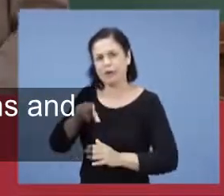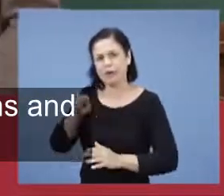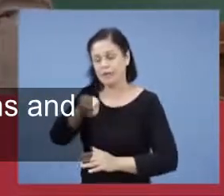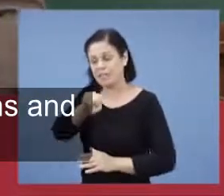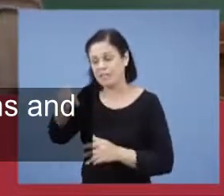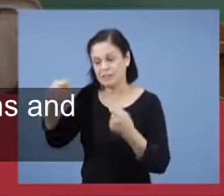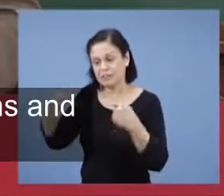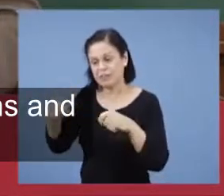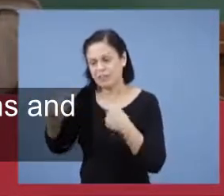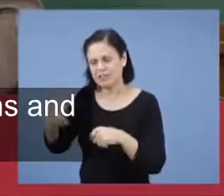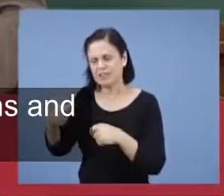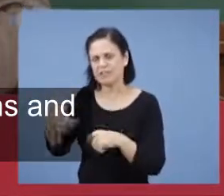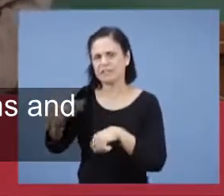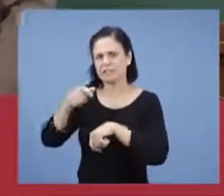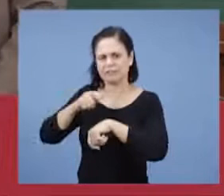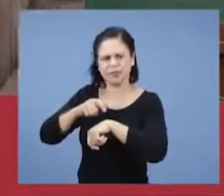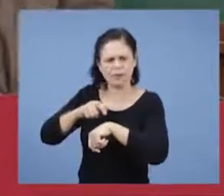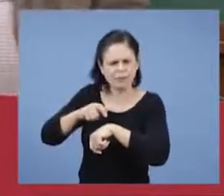e tempos, e anos.